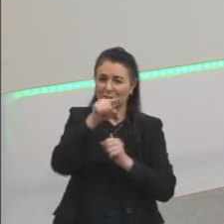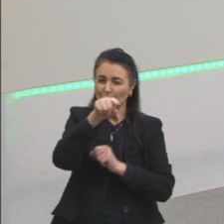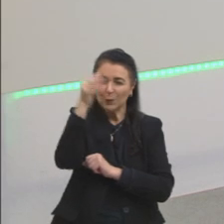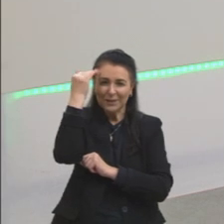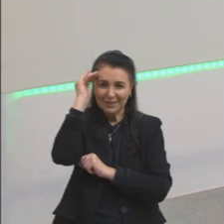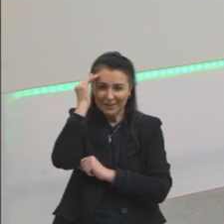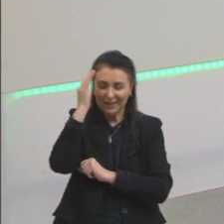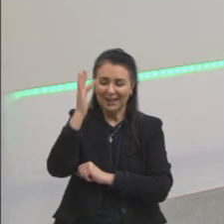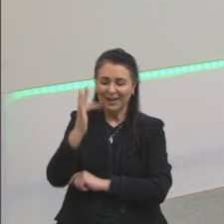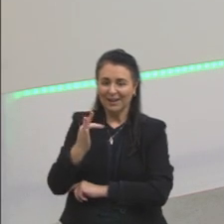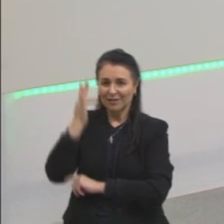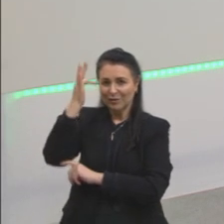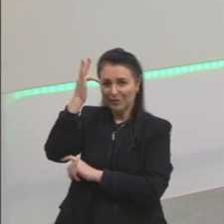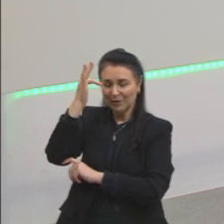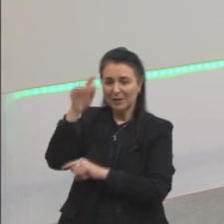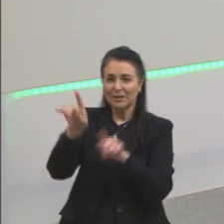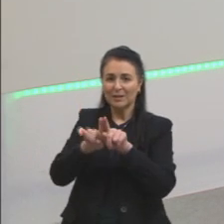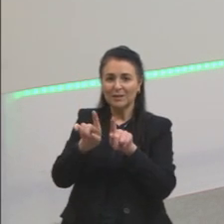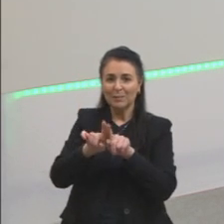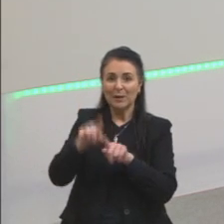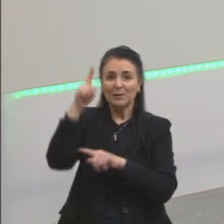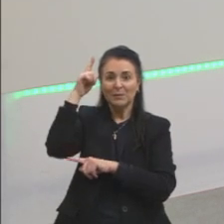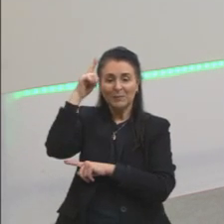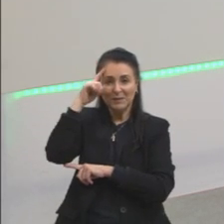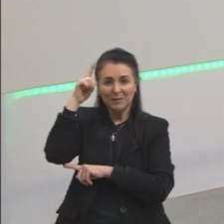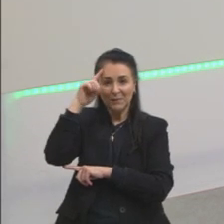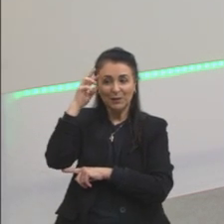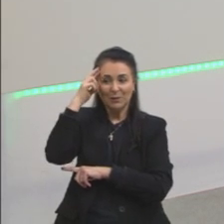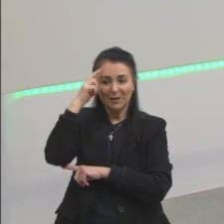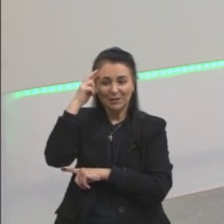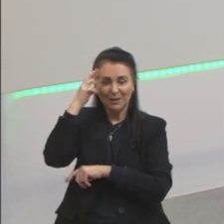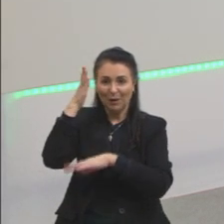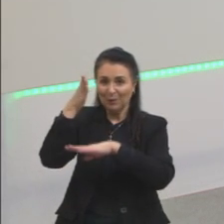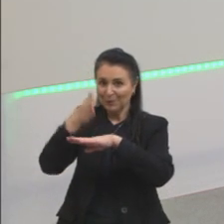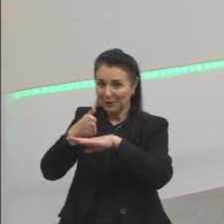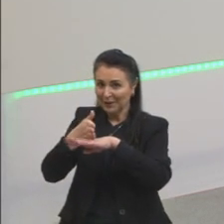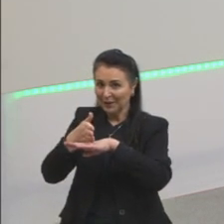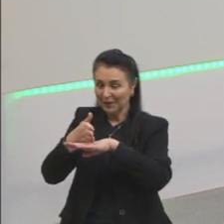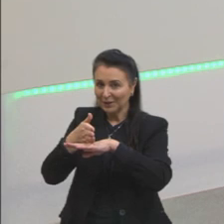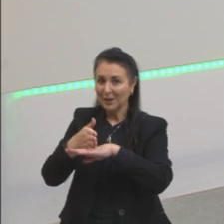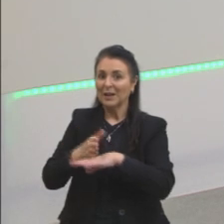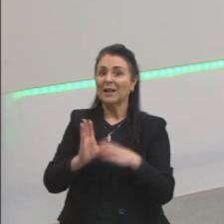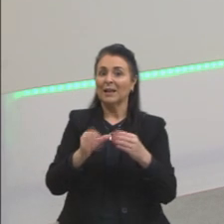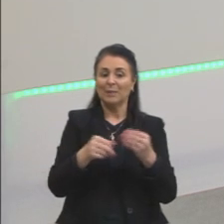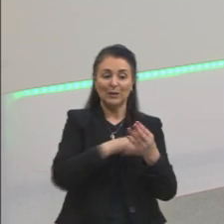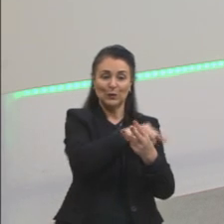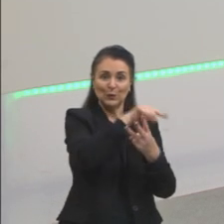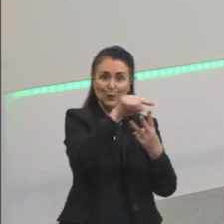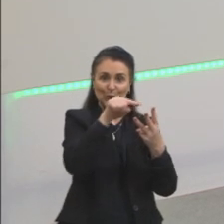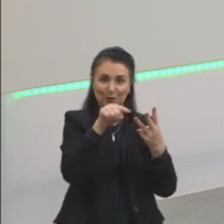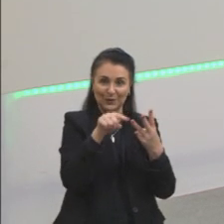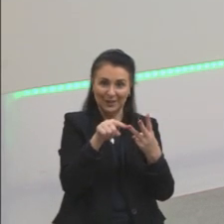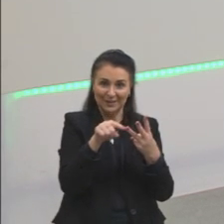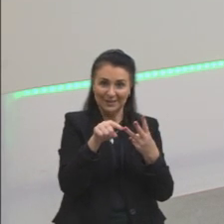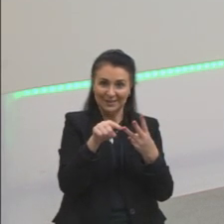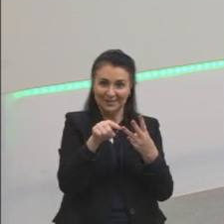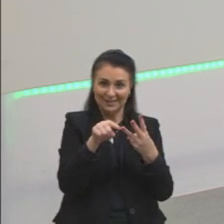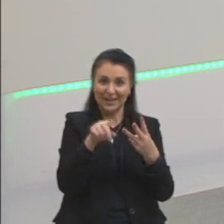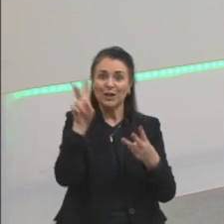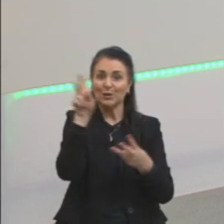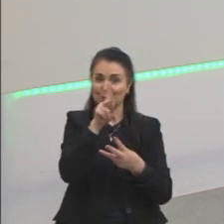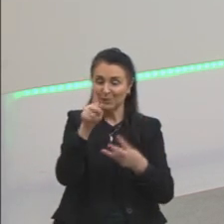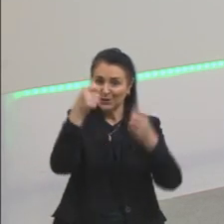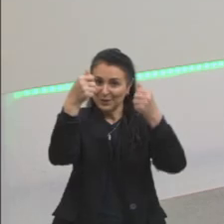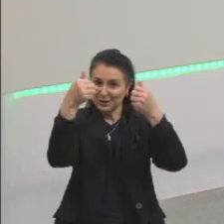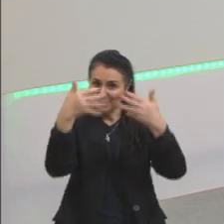filosofia, do pensamento racional moderno. Lembre-se sempre, racionalismo, empirismo e o Kant que faz essa